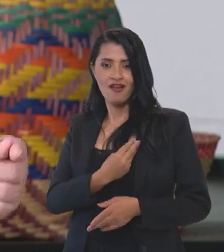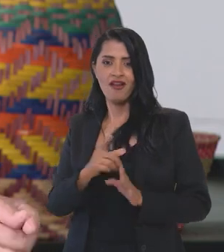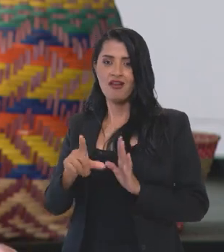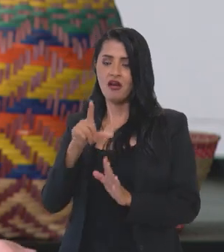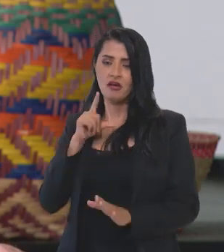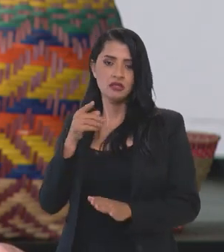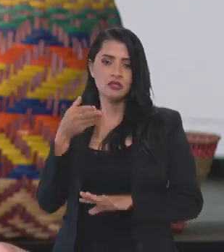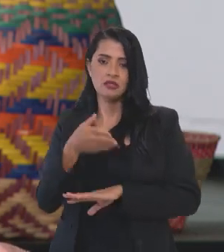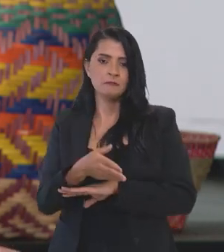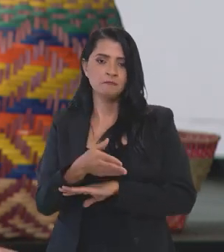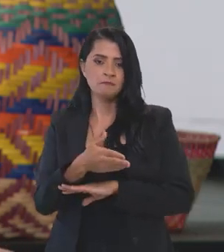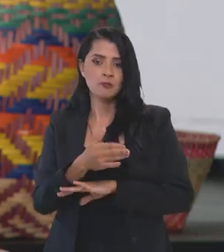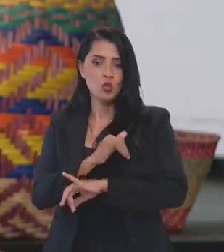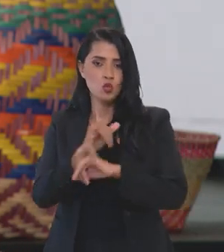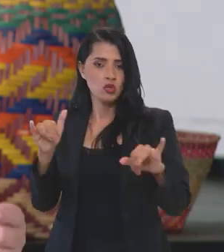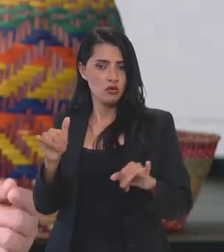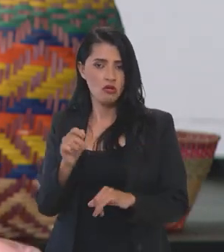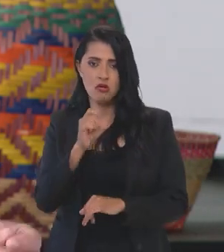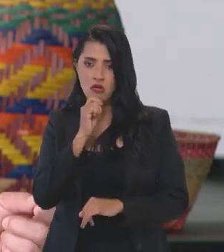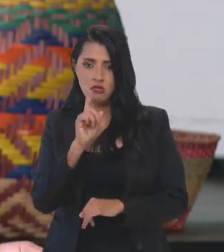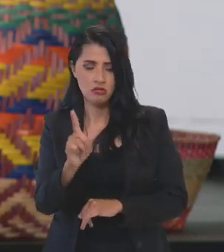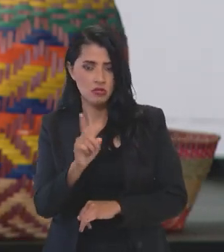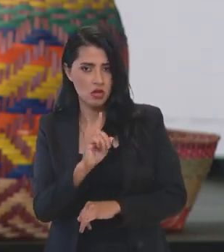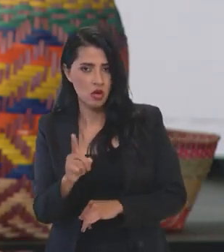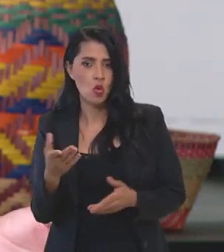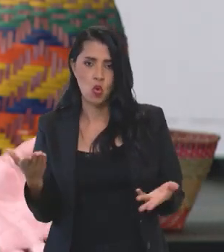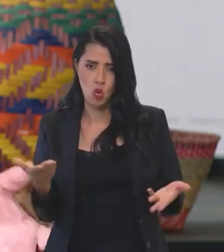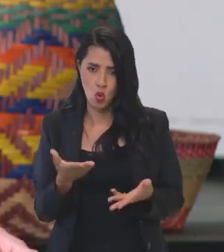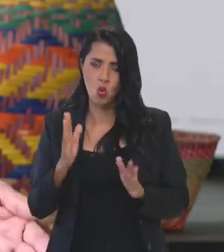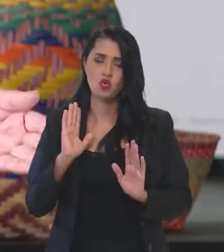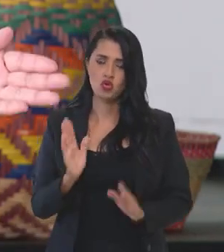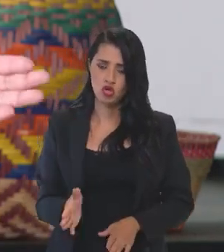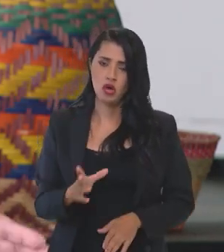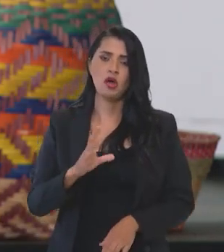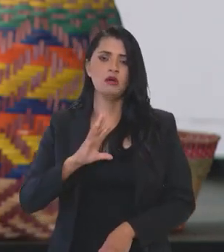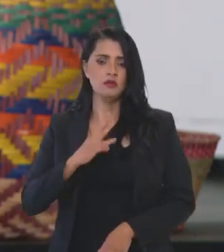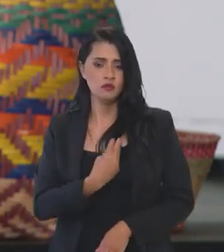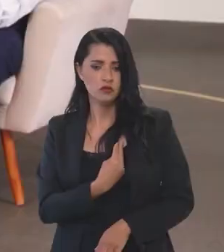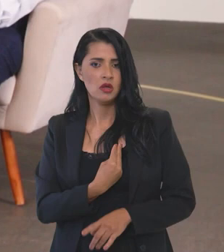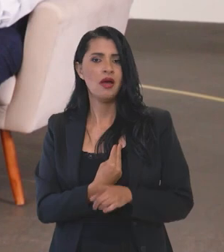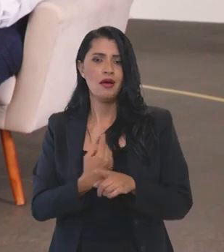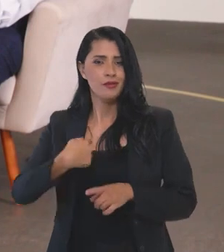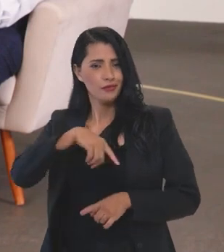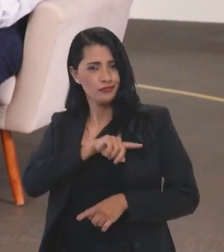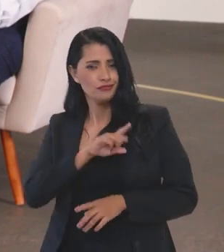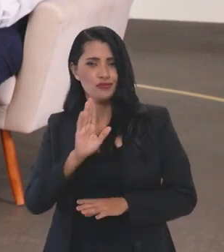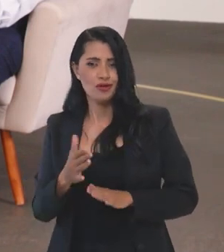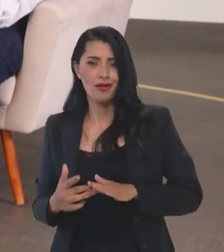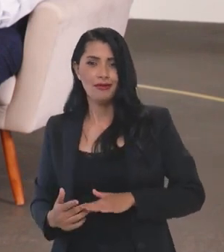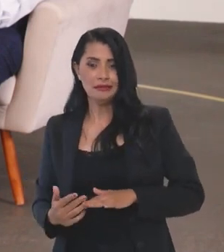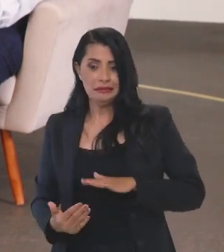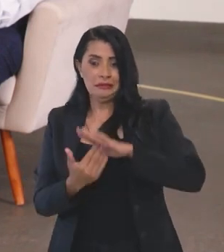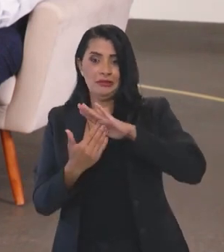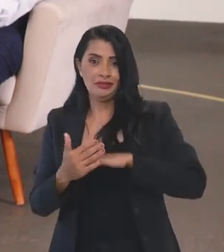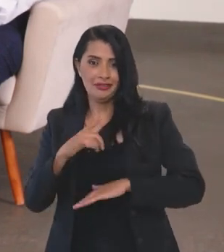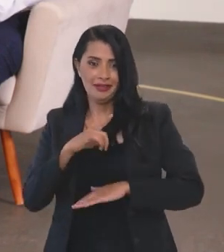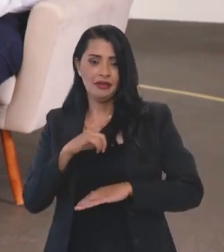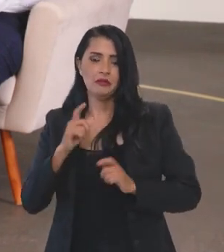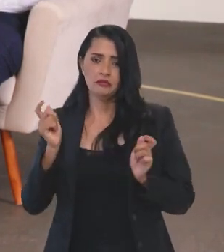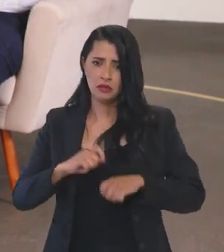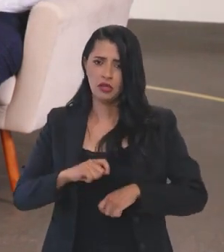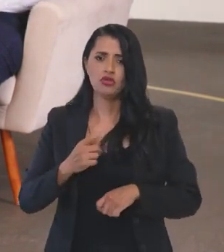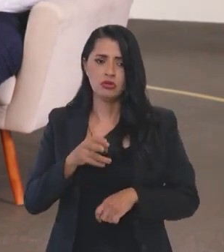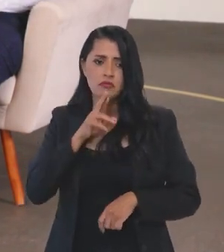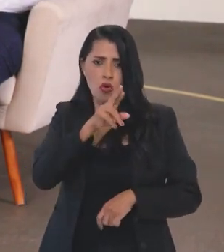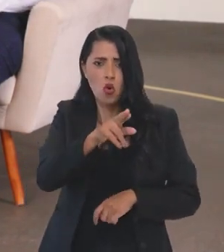FUNAI não tinha anunciado que iria cumprir hoje. FUNAI, por mais que a gente tenha a nossa limitação,